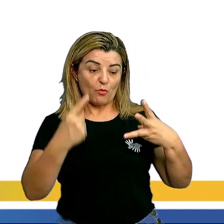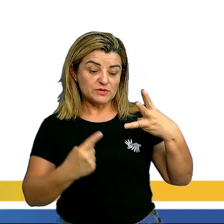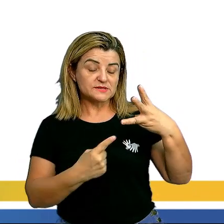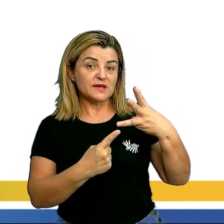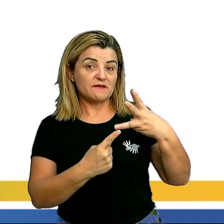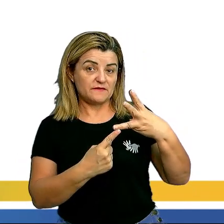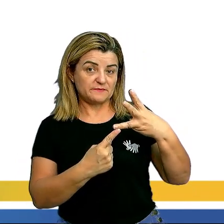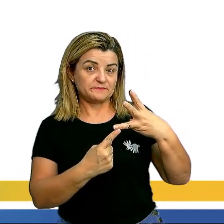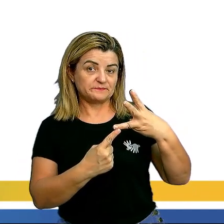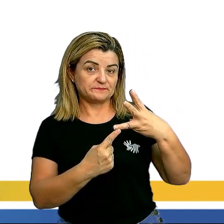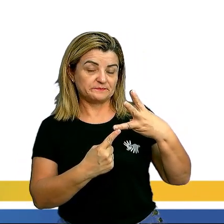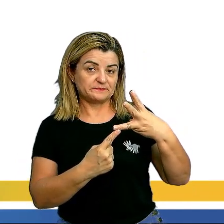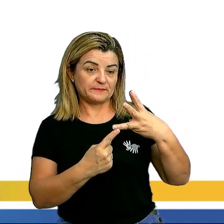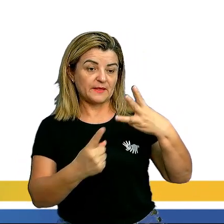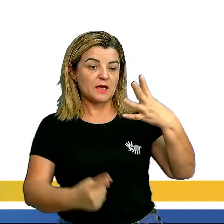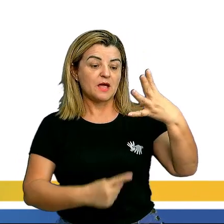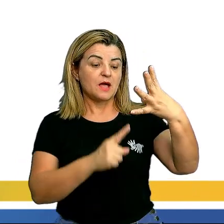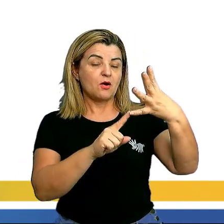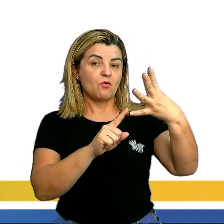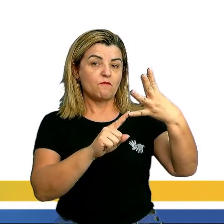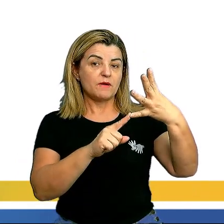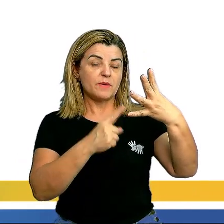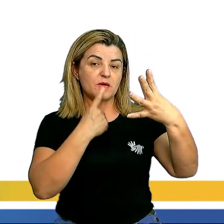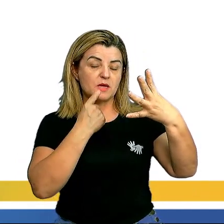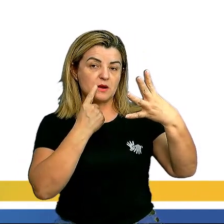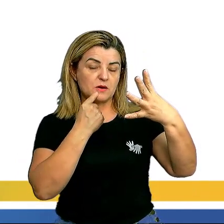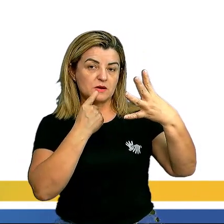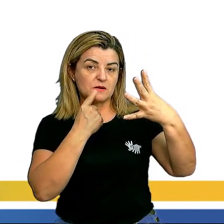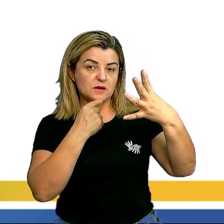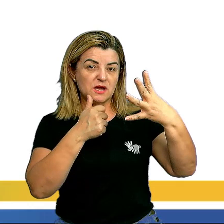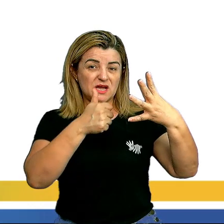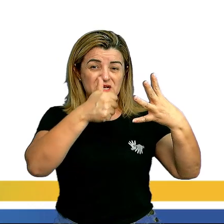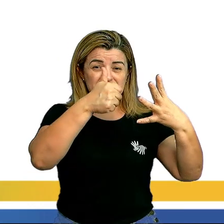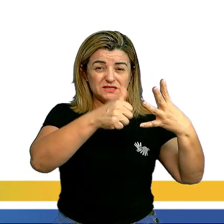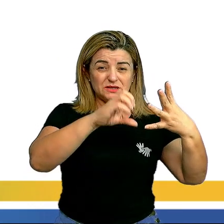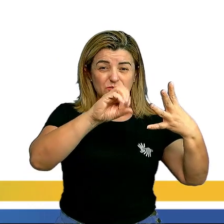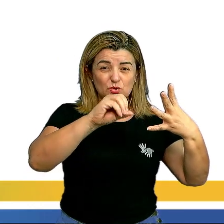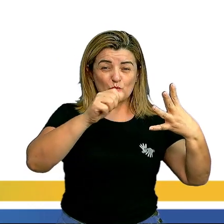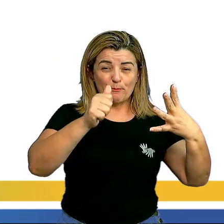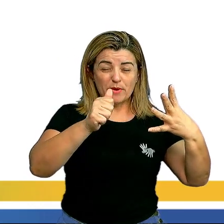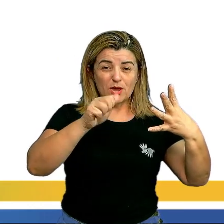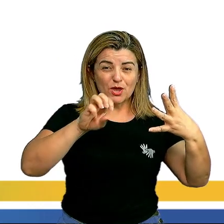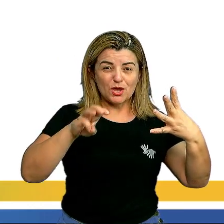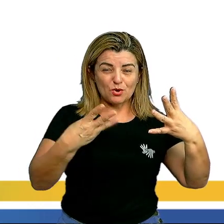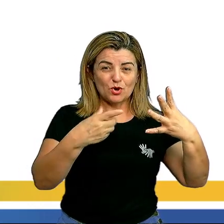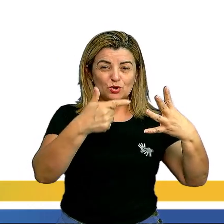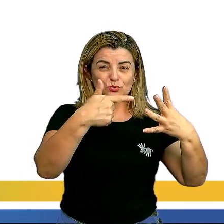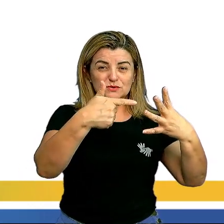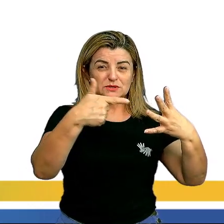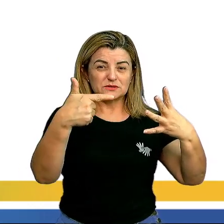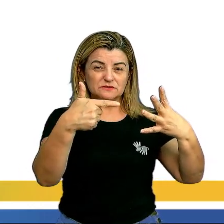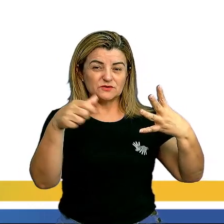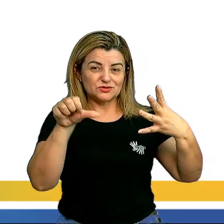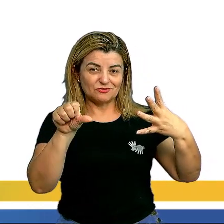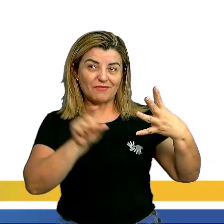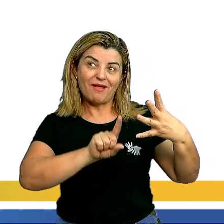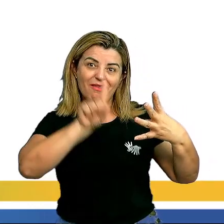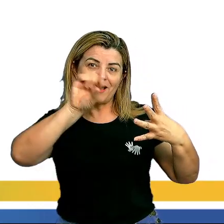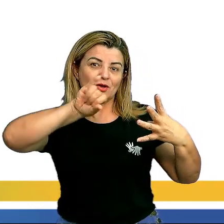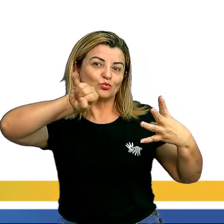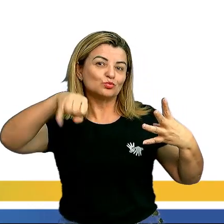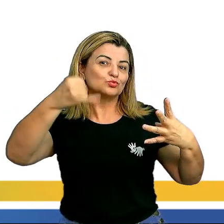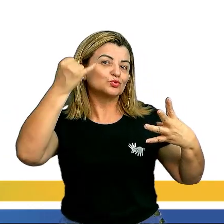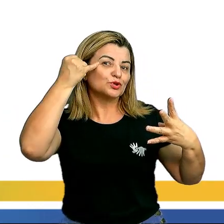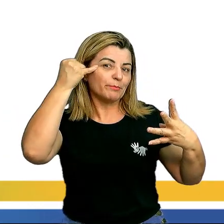acompanhando. O vermelho. 101 mil 229 no Japão.